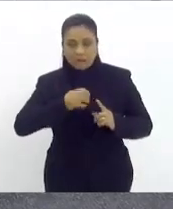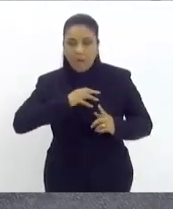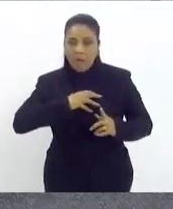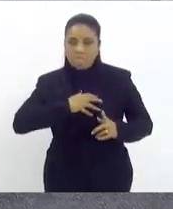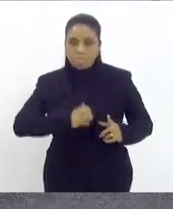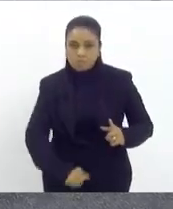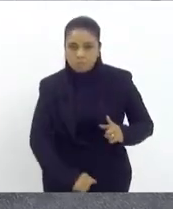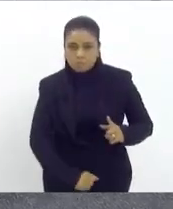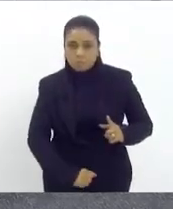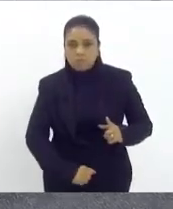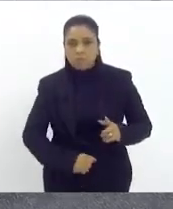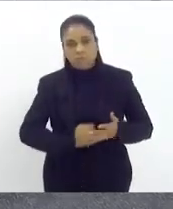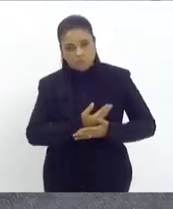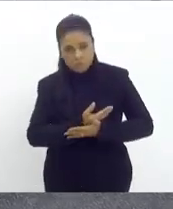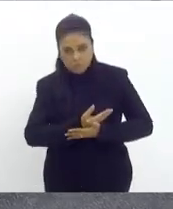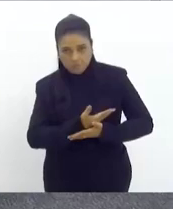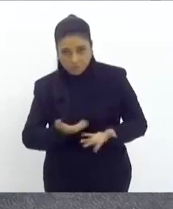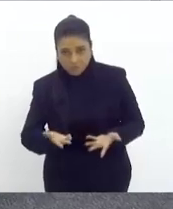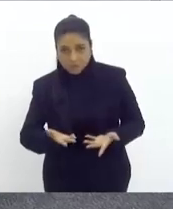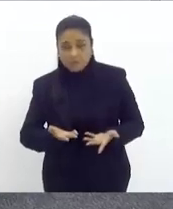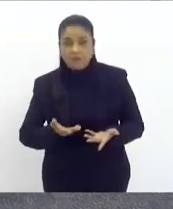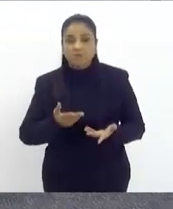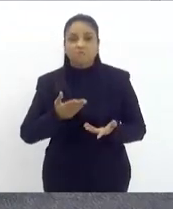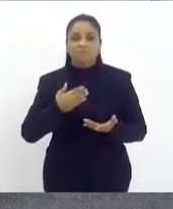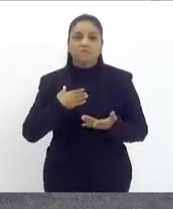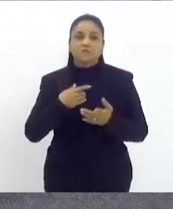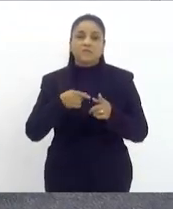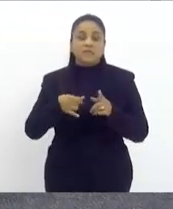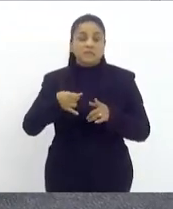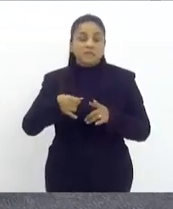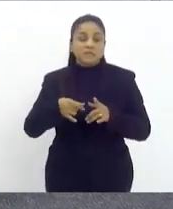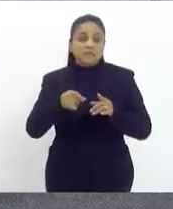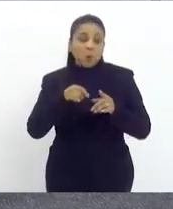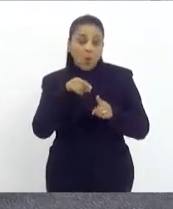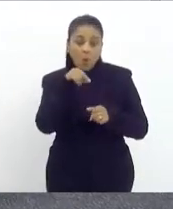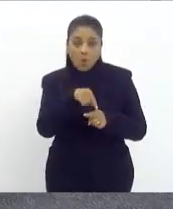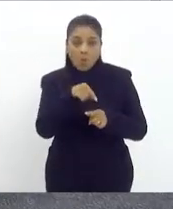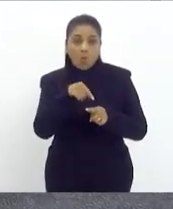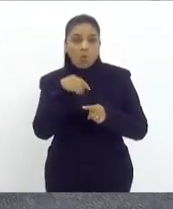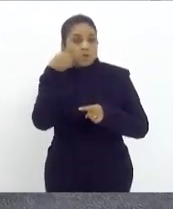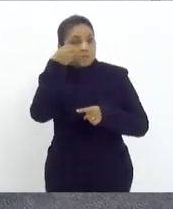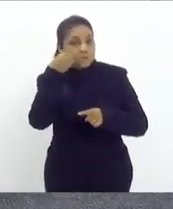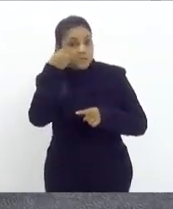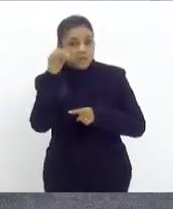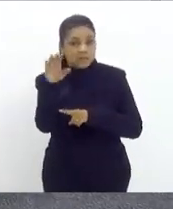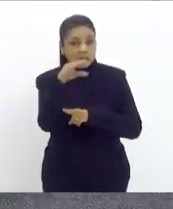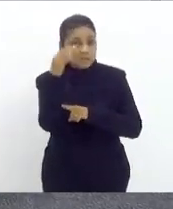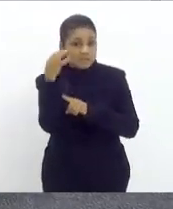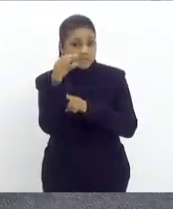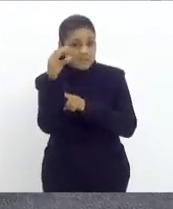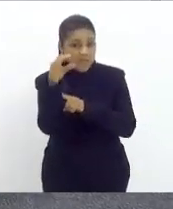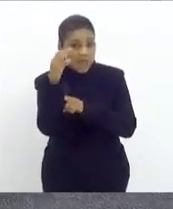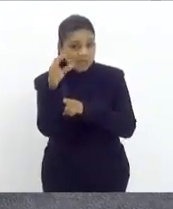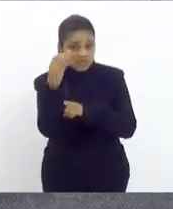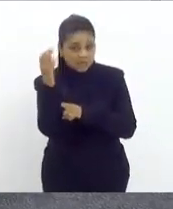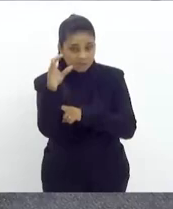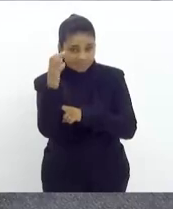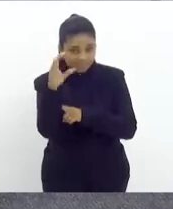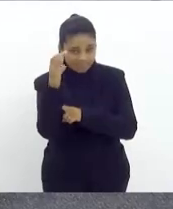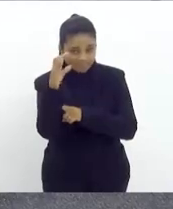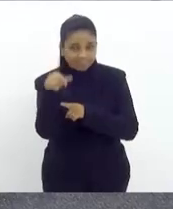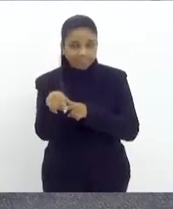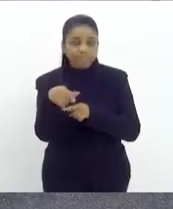com prevenção e, sobretudo, com o pé na ciência, ao contrário do que o ex-prefeito fez,